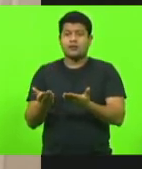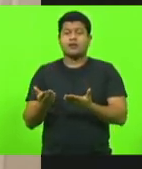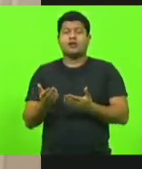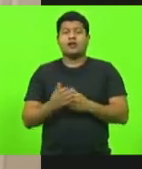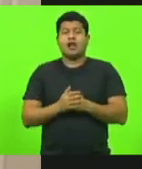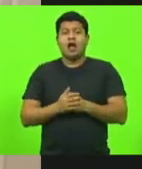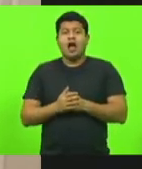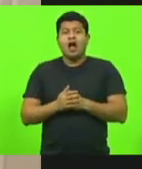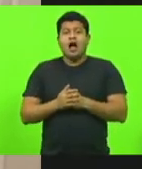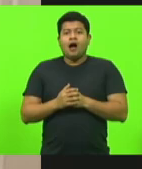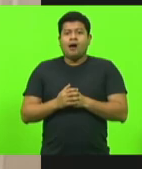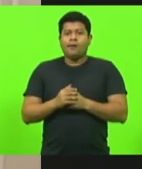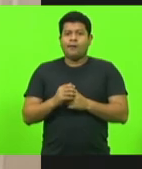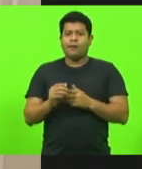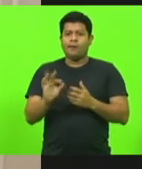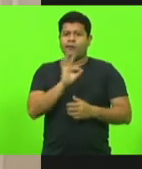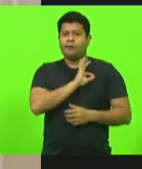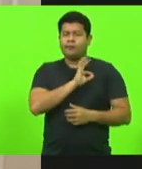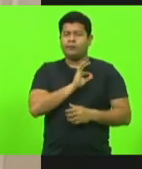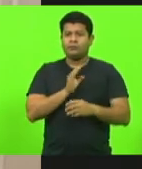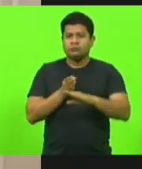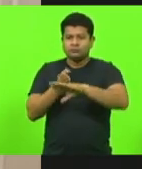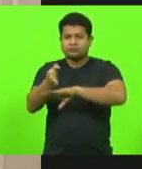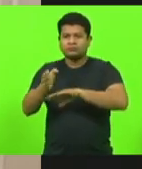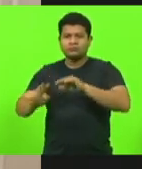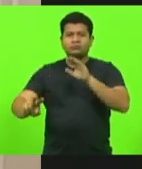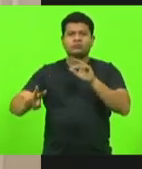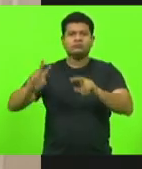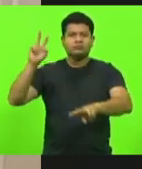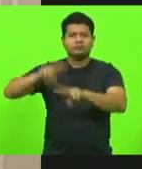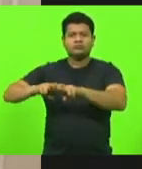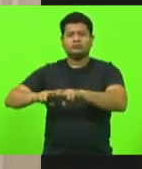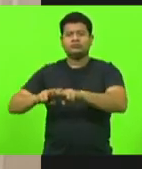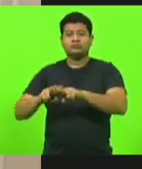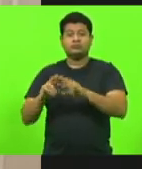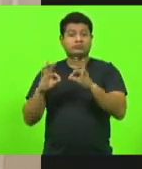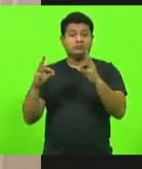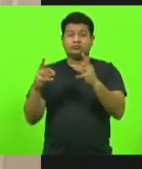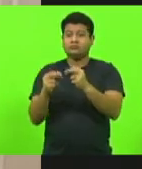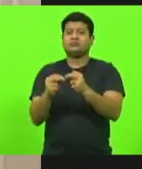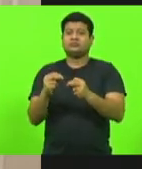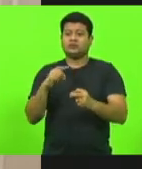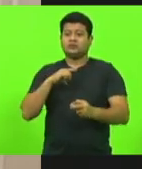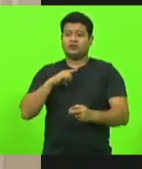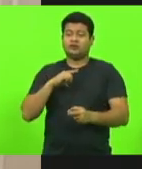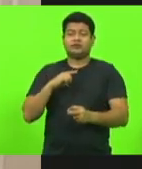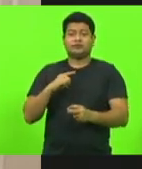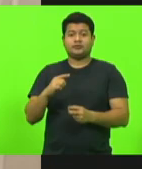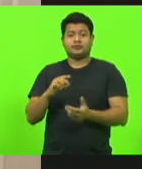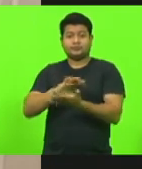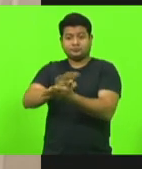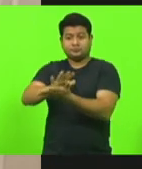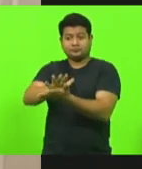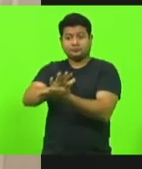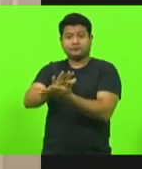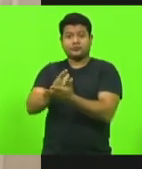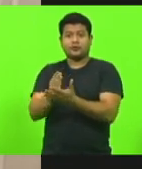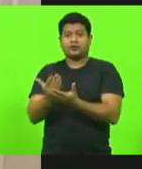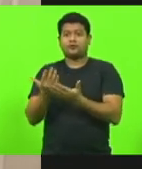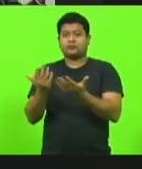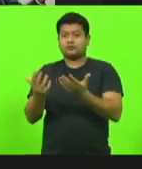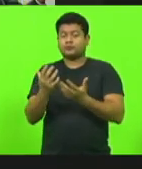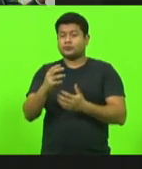foi lá, prendeu, né? Todos aqueles que estavam ali causando, com certeza, maus-tratos aos animais numa corrida.